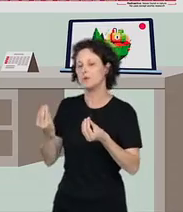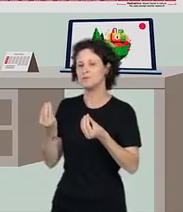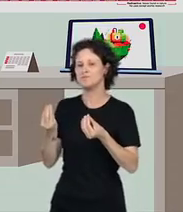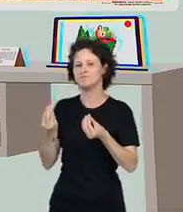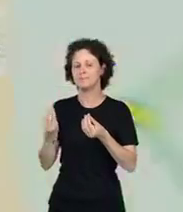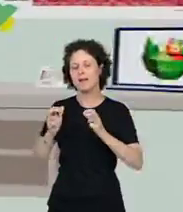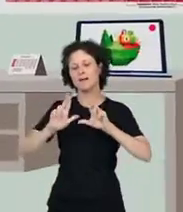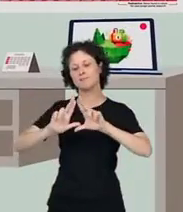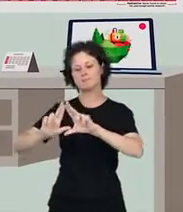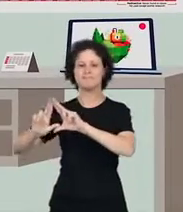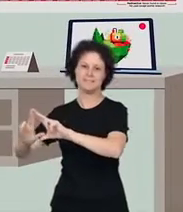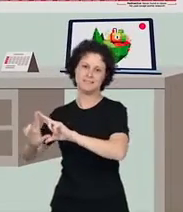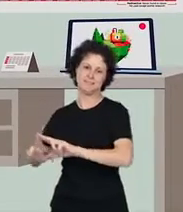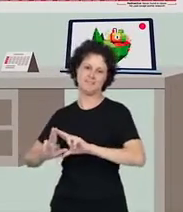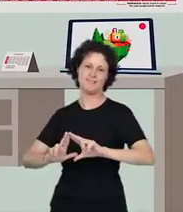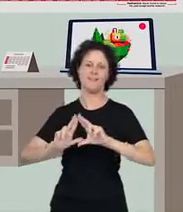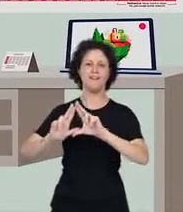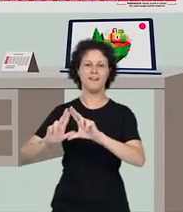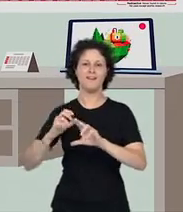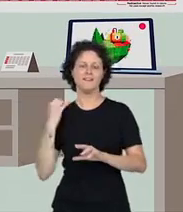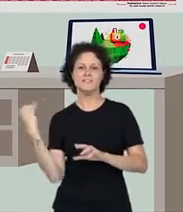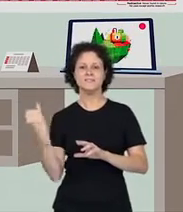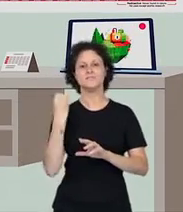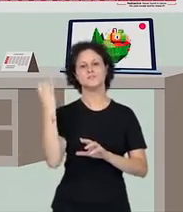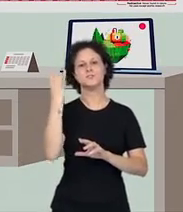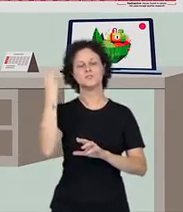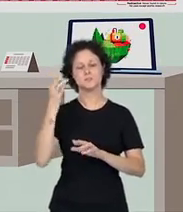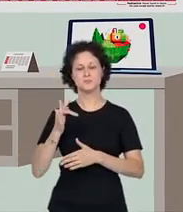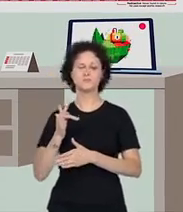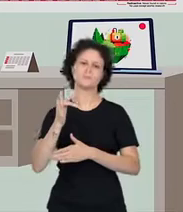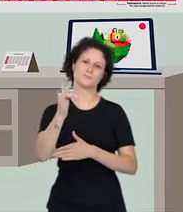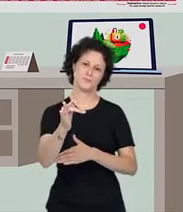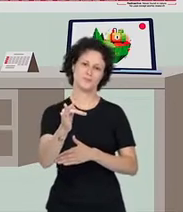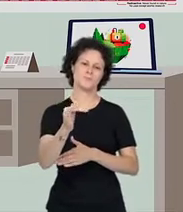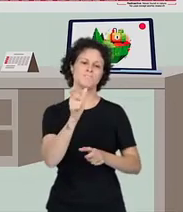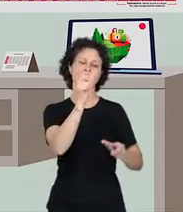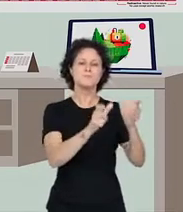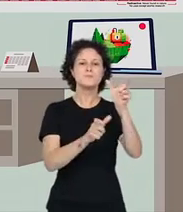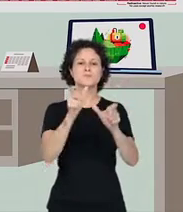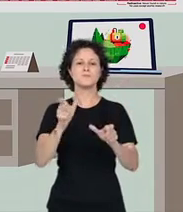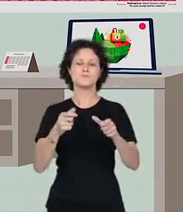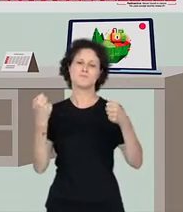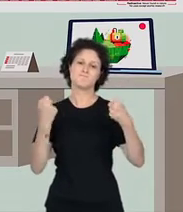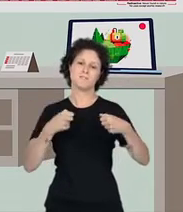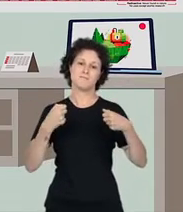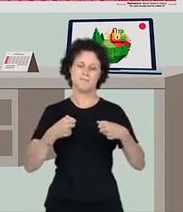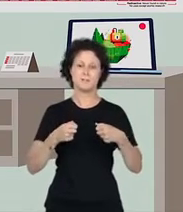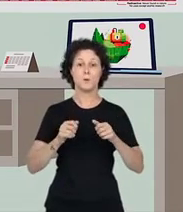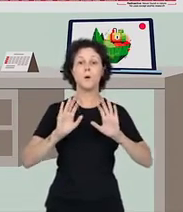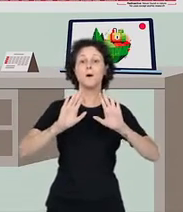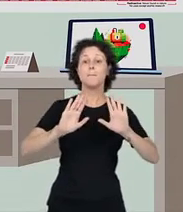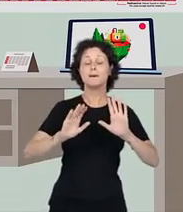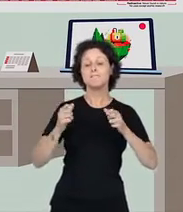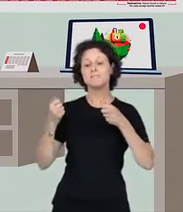natureza. Essas práticas precisam ser rentáveis e sustentáveis para as próximas gerações. Ou seja, elas precisam